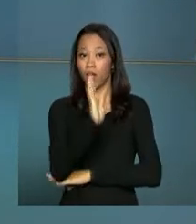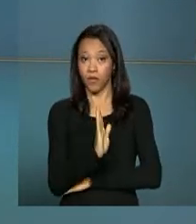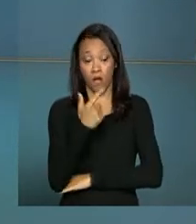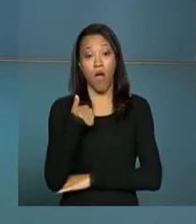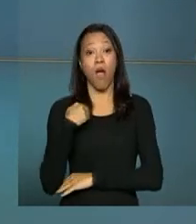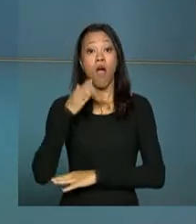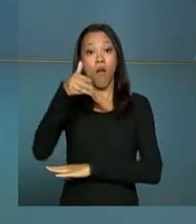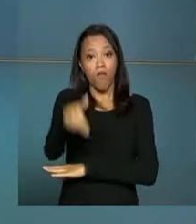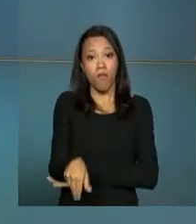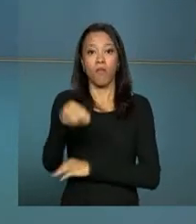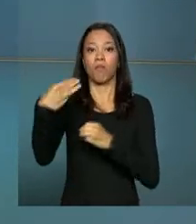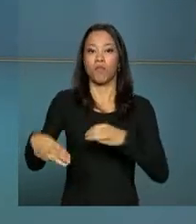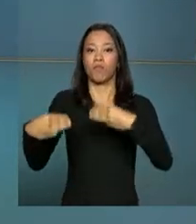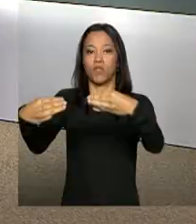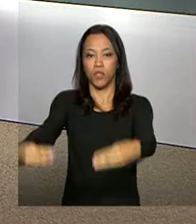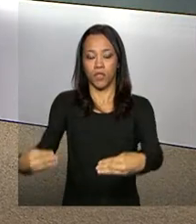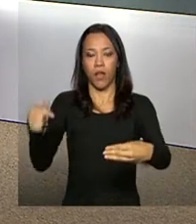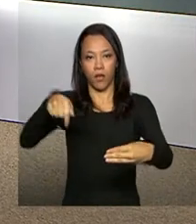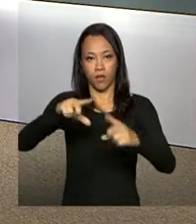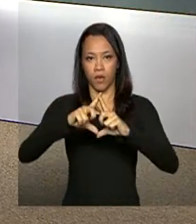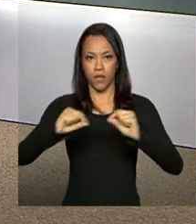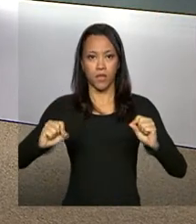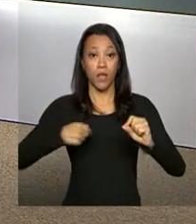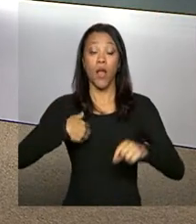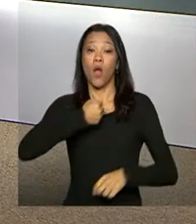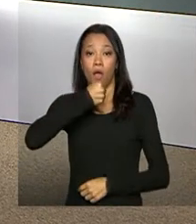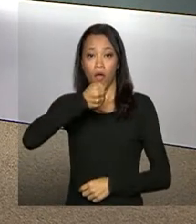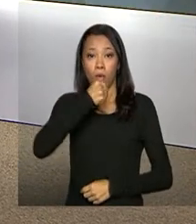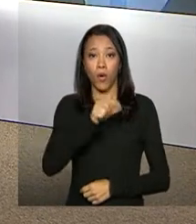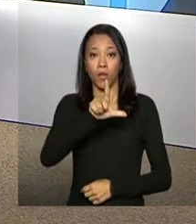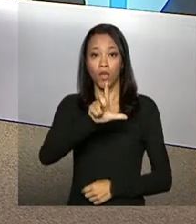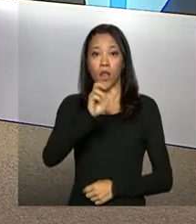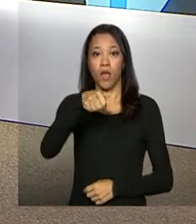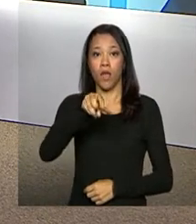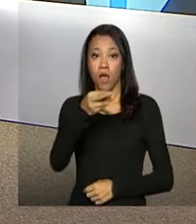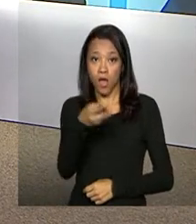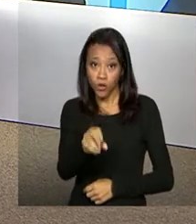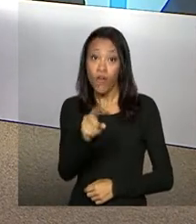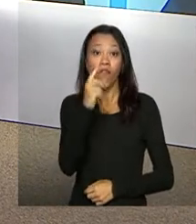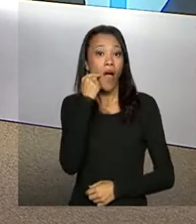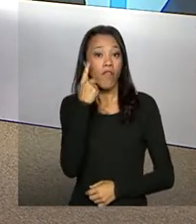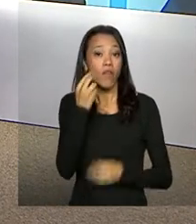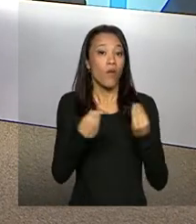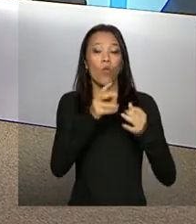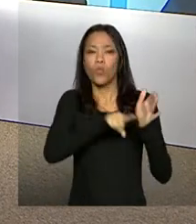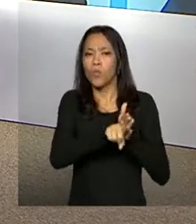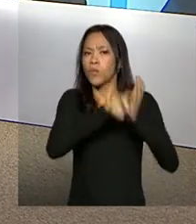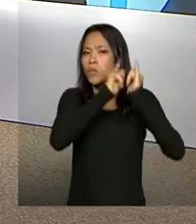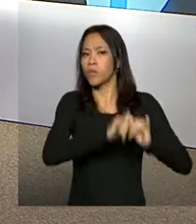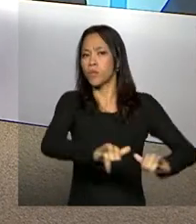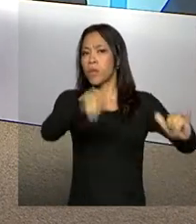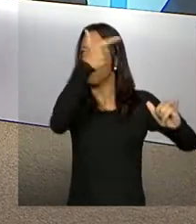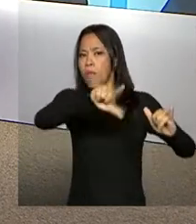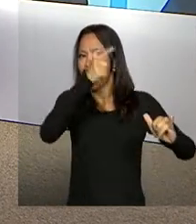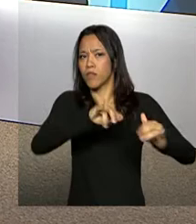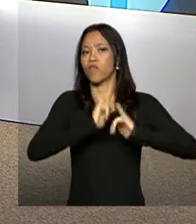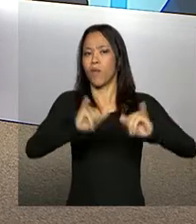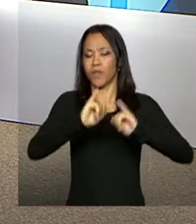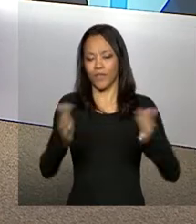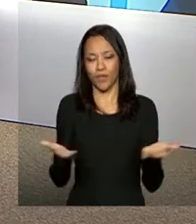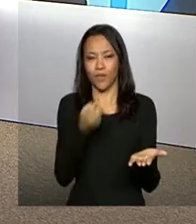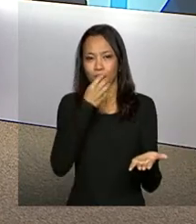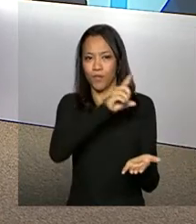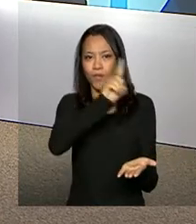sede do Ministério aqui em Brasília. O repórter Leandro Alarcon vai acompanhar o anúncio e traz outras informações ao vivo.